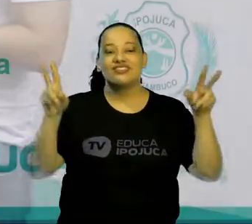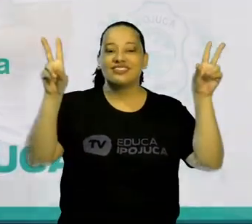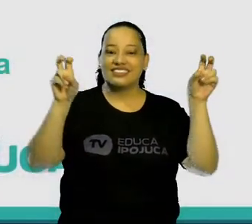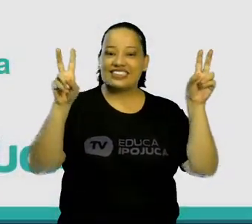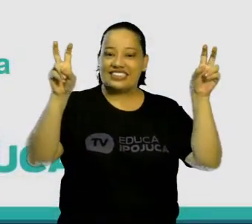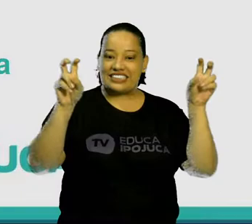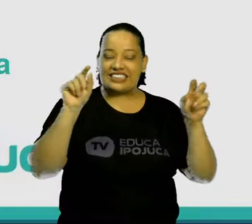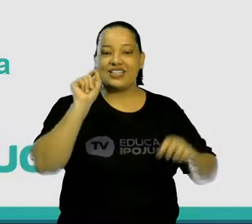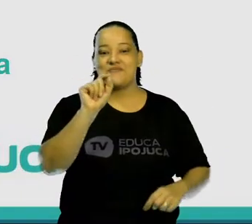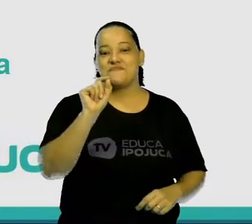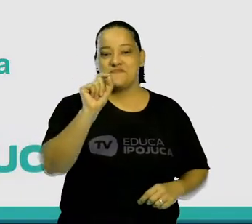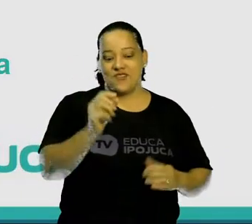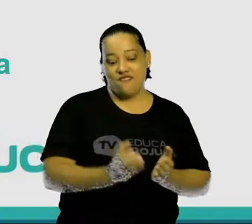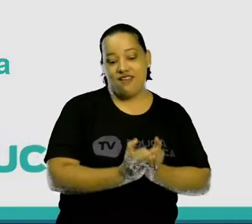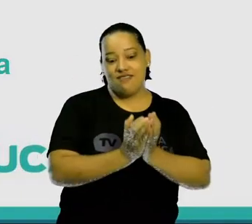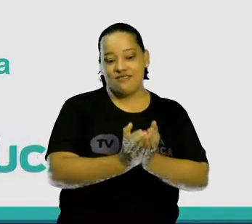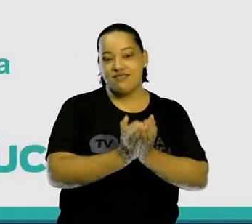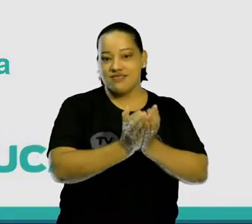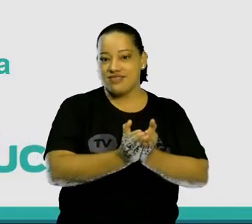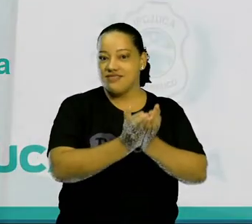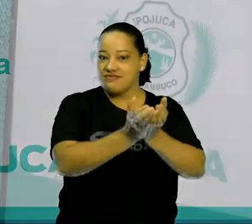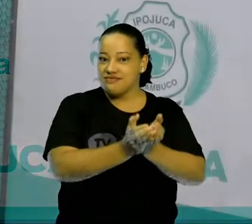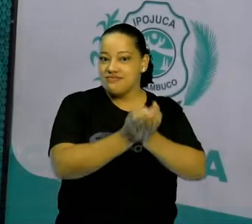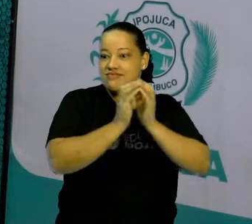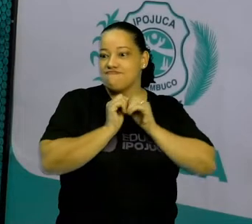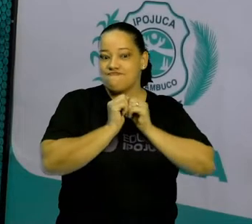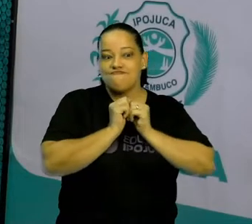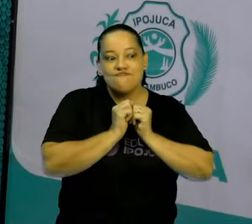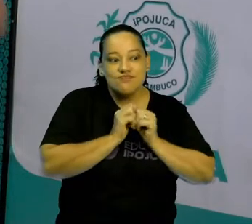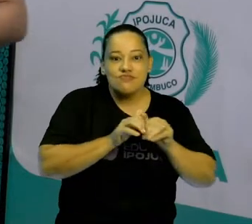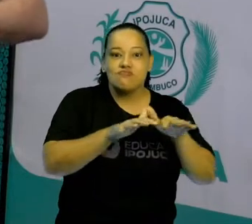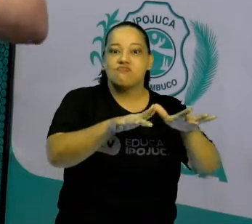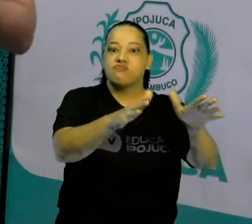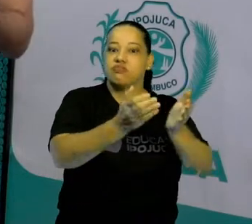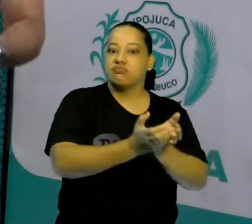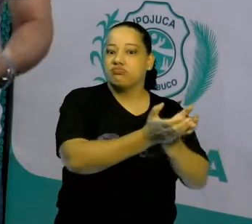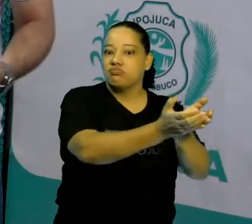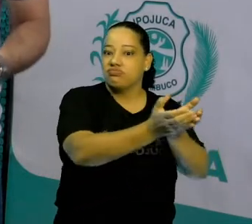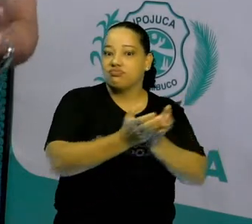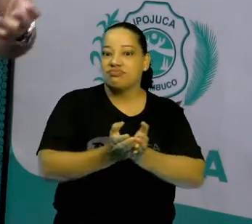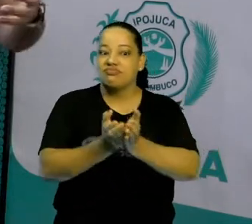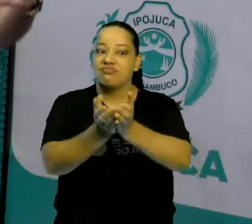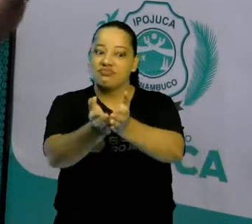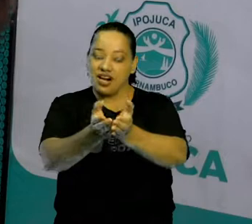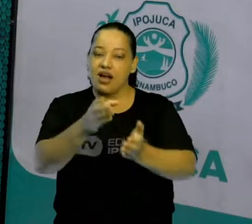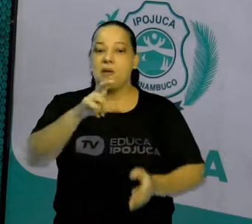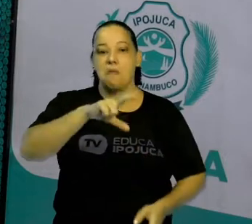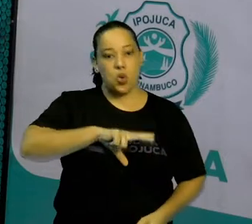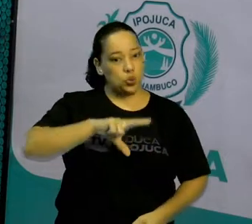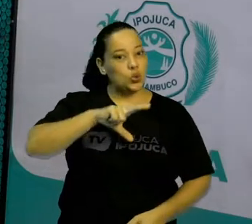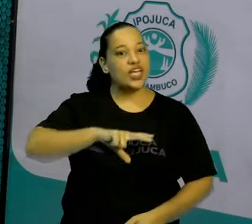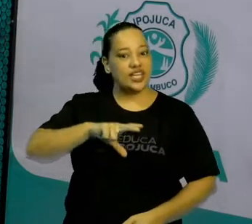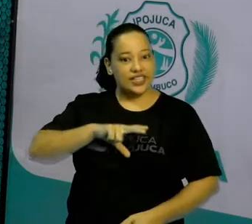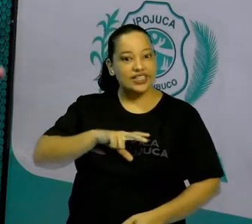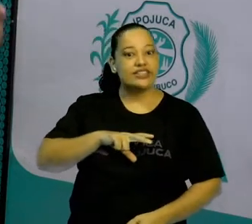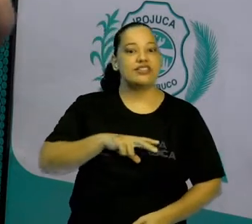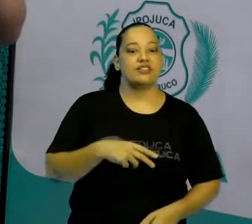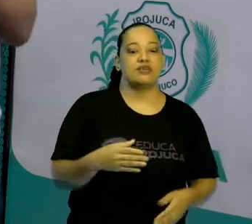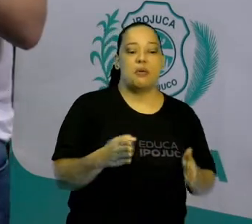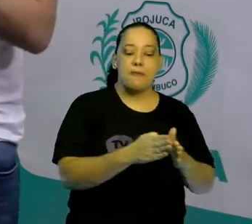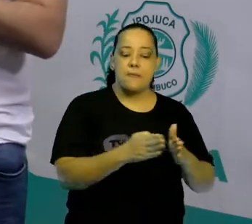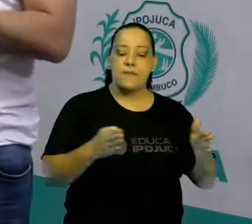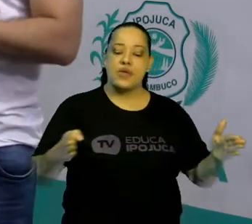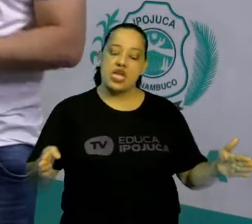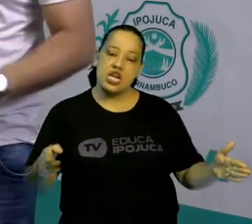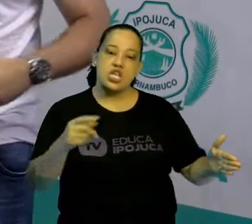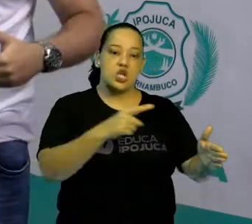expansão marítima portuguesa. Nós vamos ver como foi que os portugueses ali no final da Idade Média, no